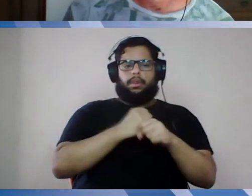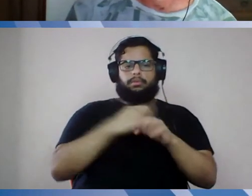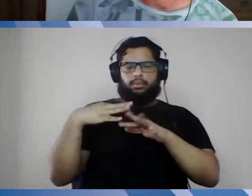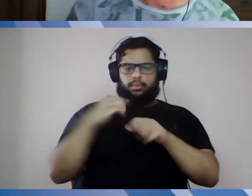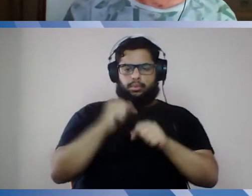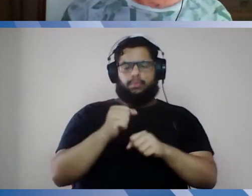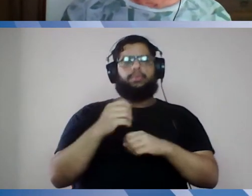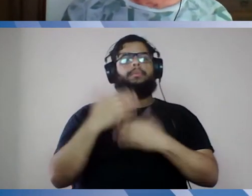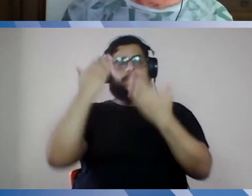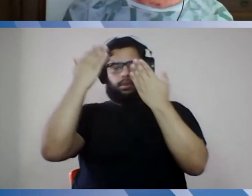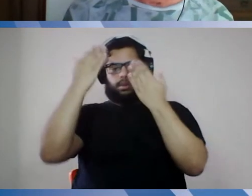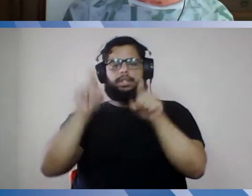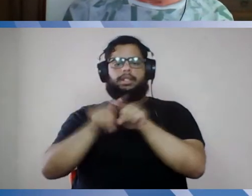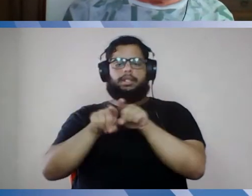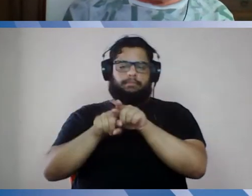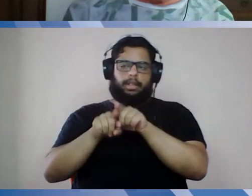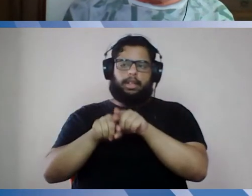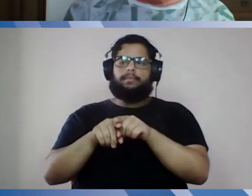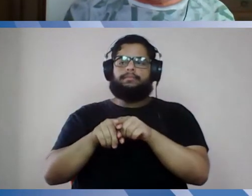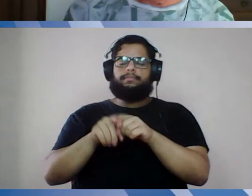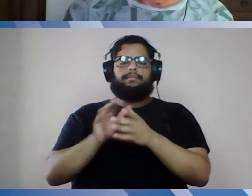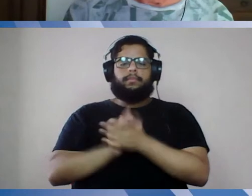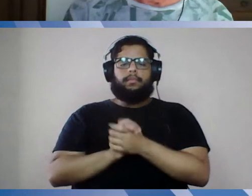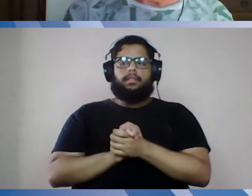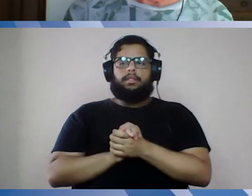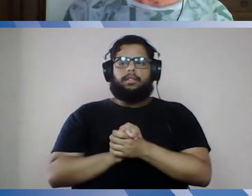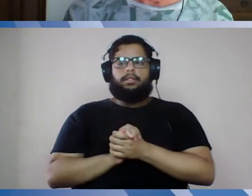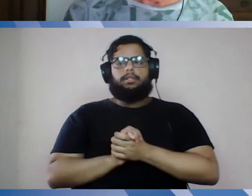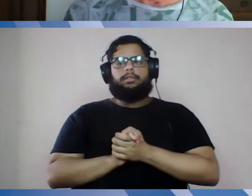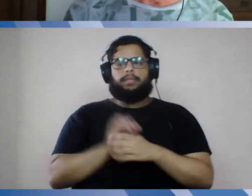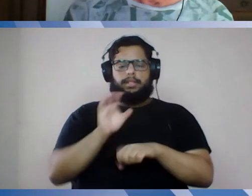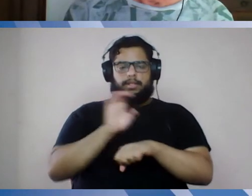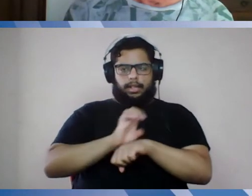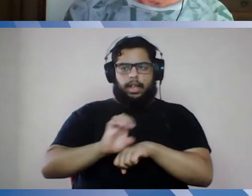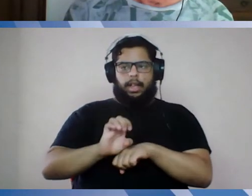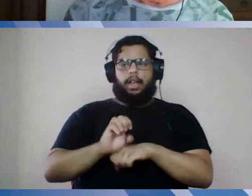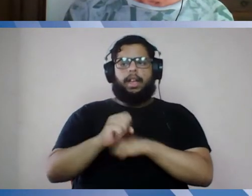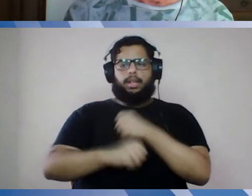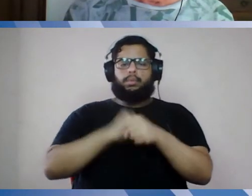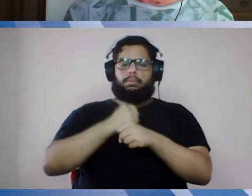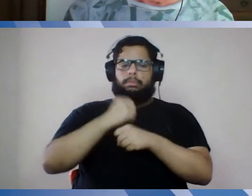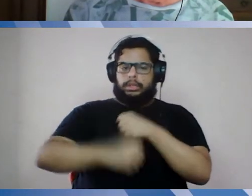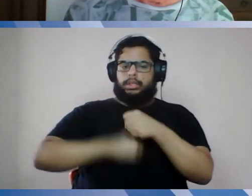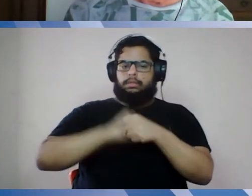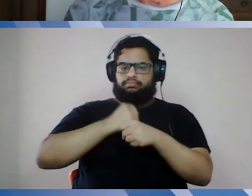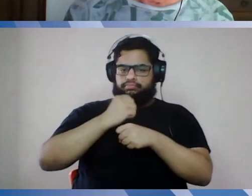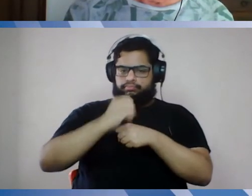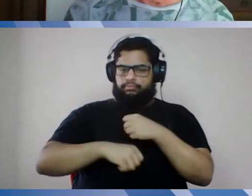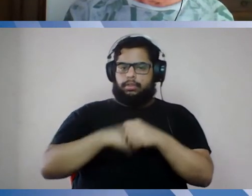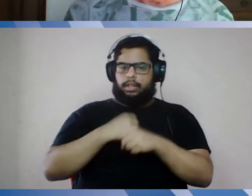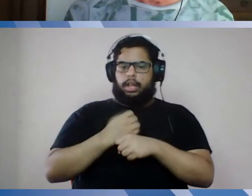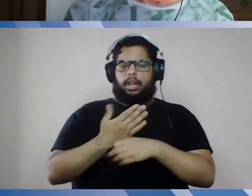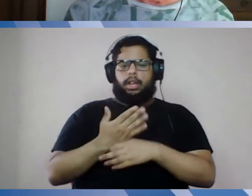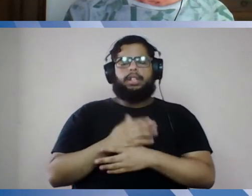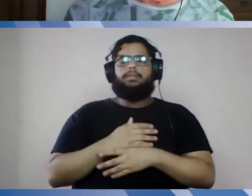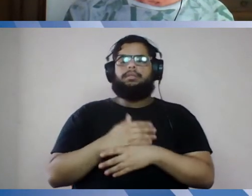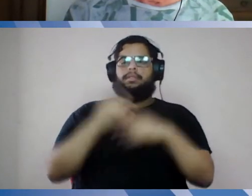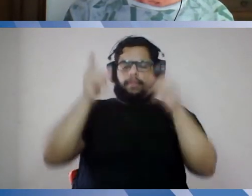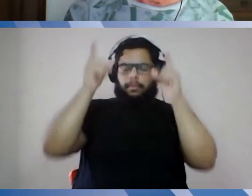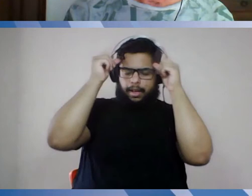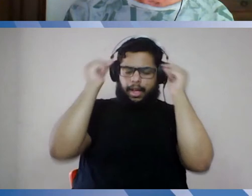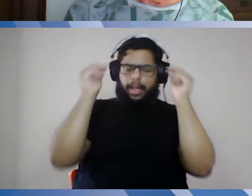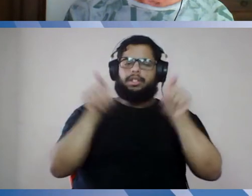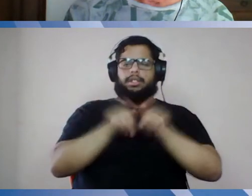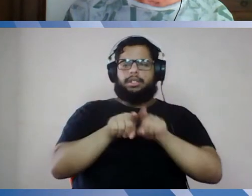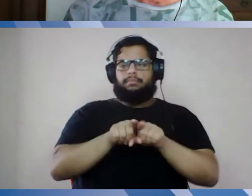estágio de todos os anos, né, então, Enfermagem tem estágio, alguns estágios anteriores, então, havíamos